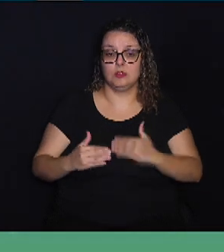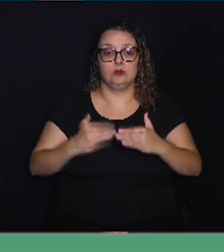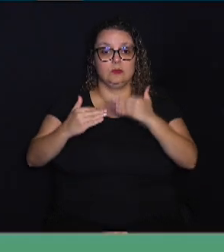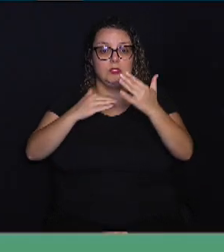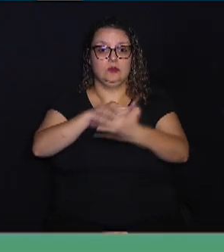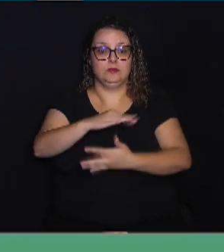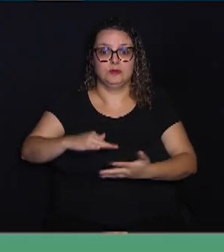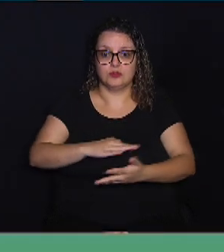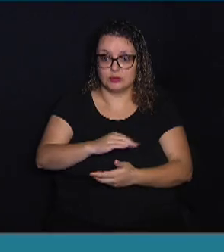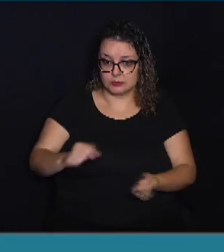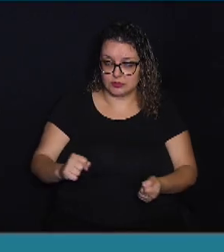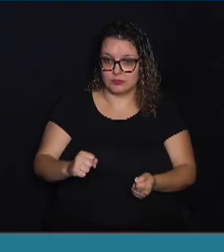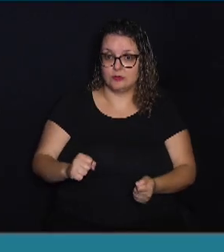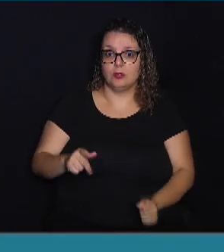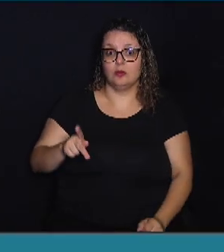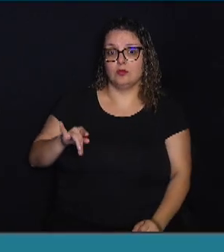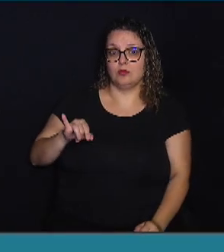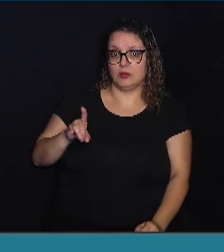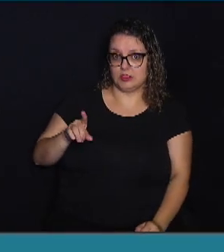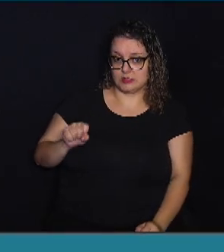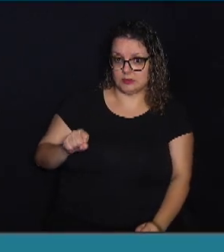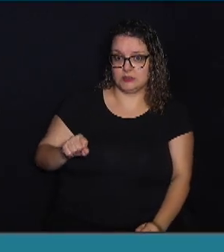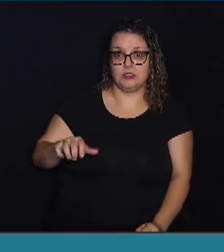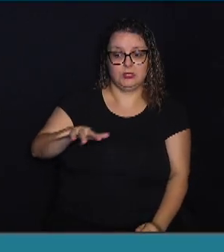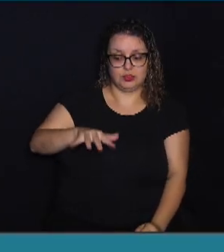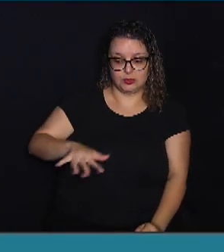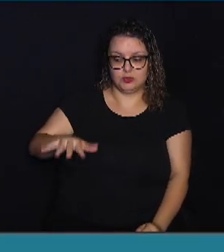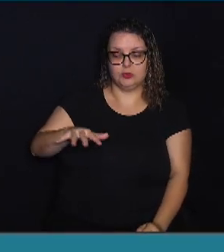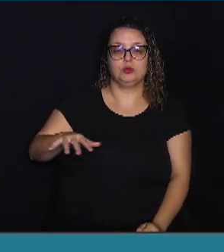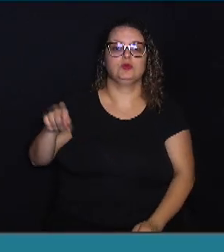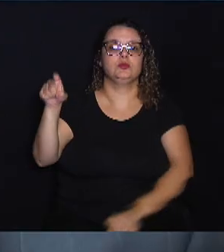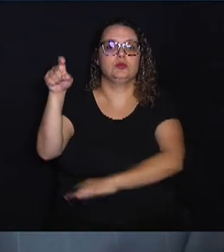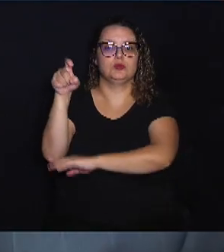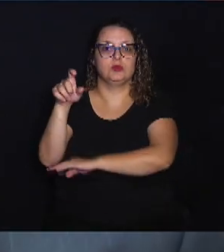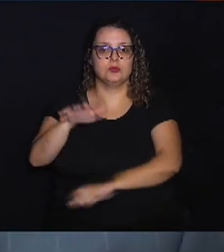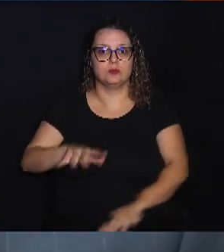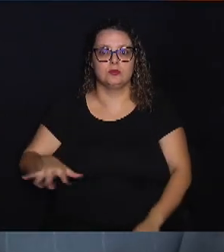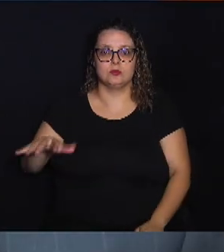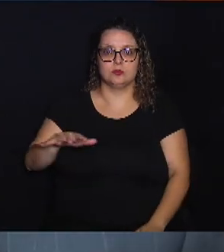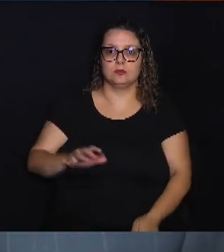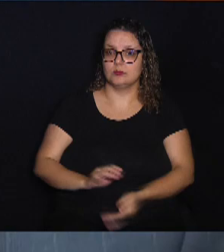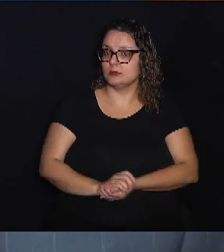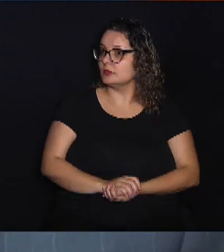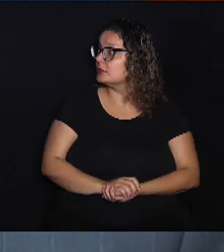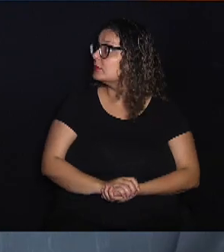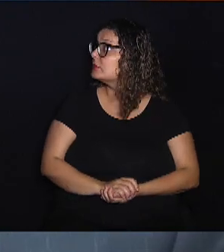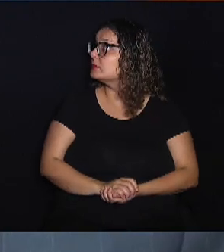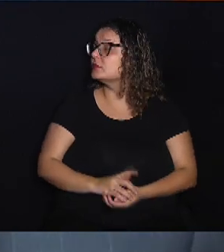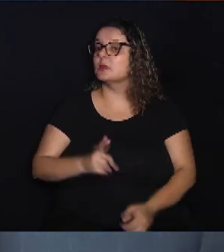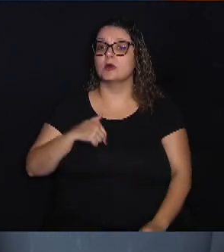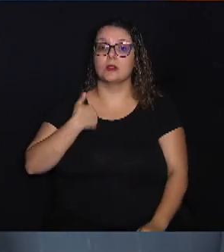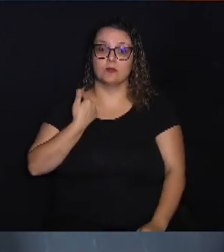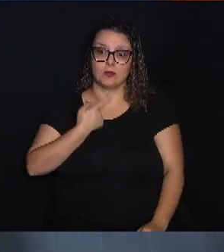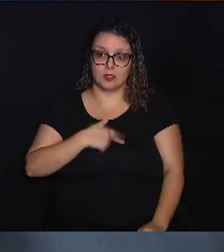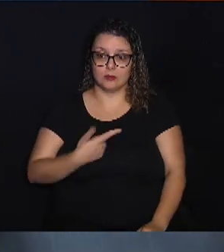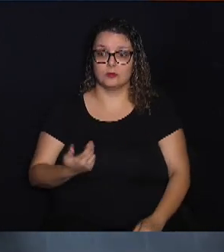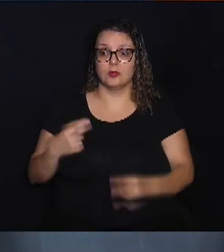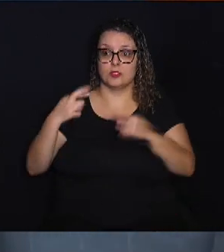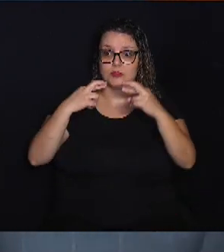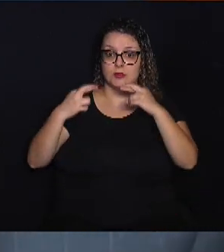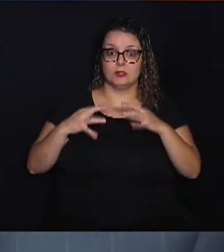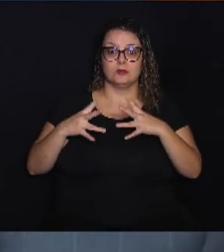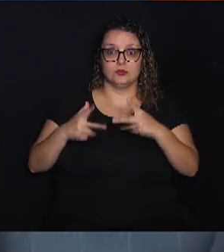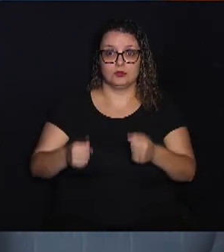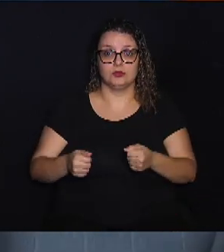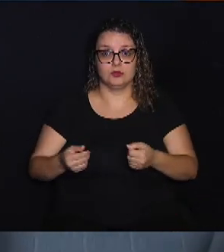Sustentável, o PIDES, localizado no Distrito de Barão Geraldo. Cabe a nós analisarmos tudo aquilo